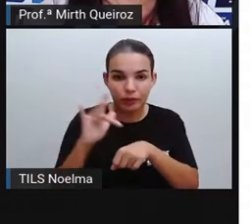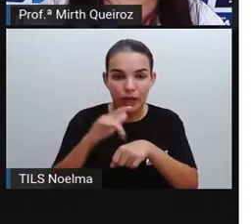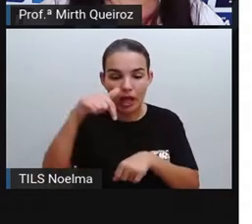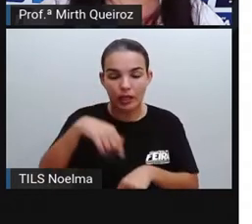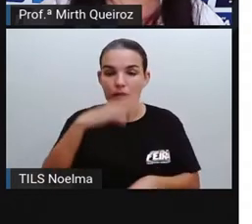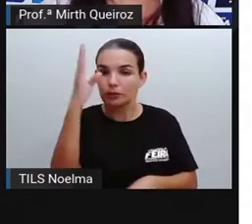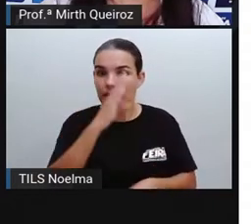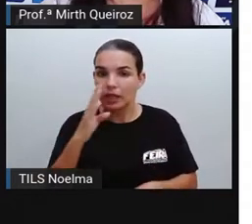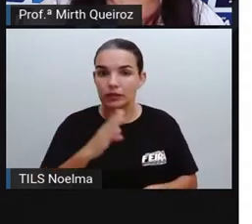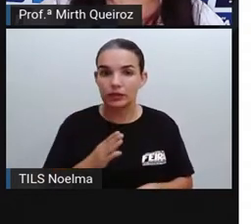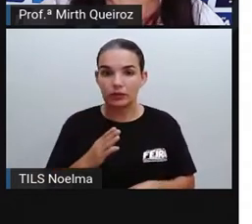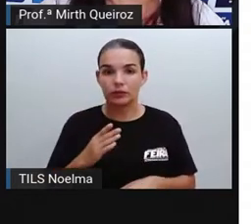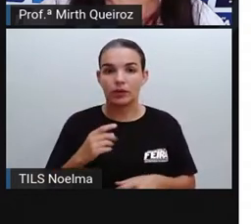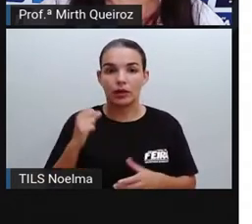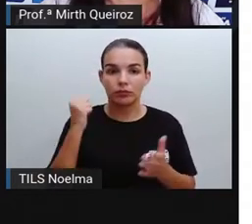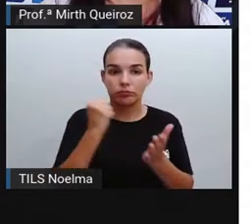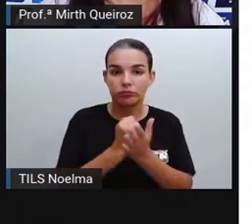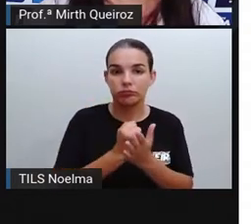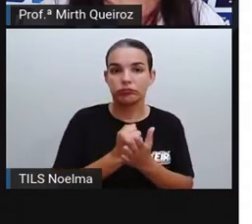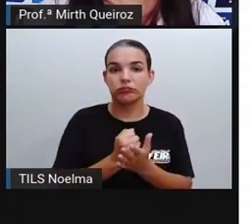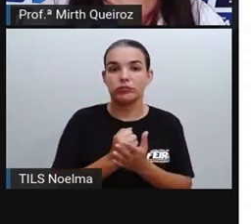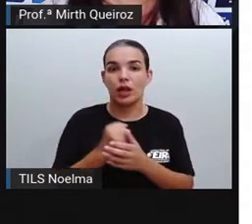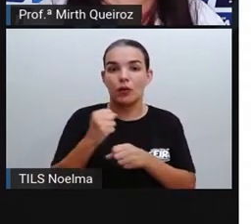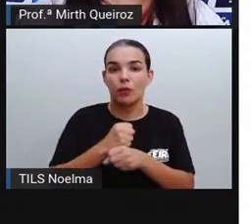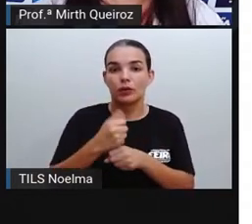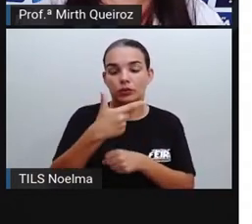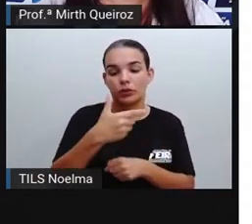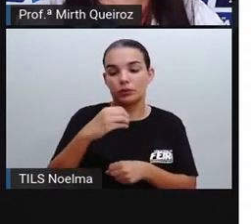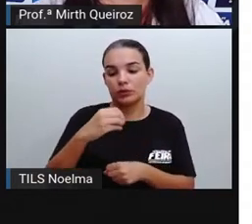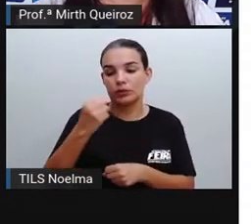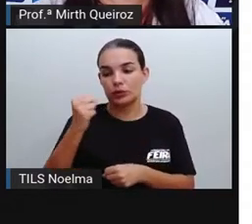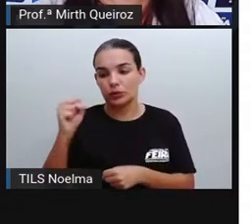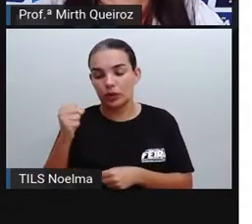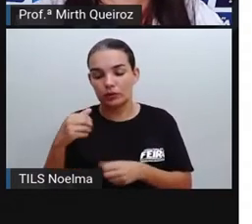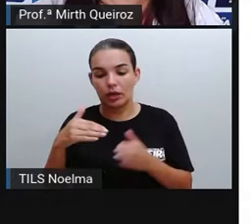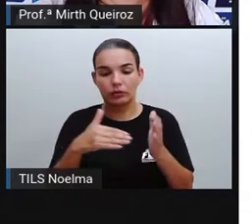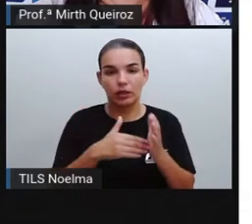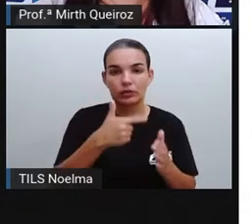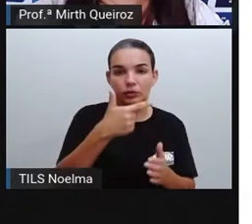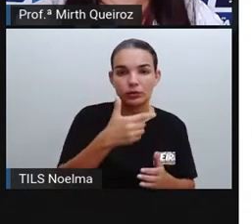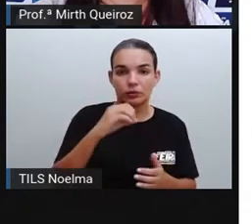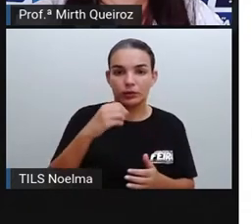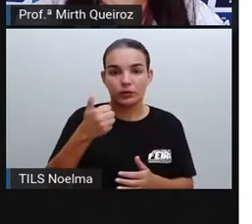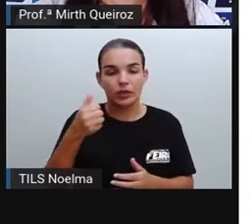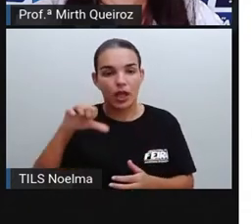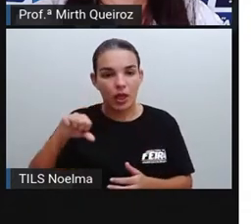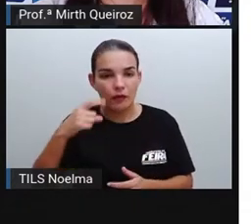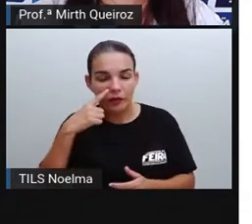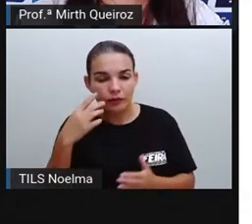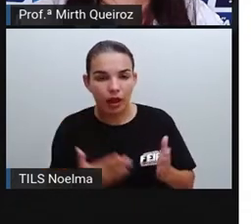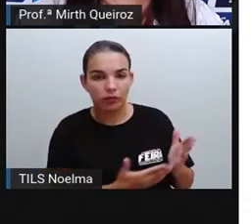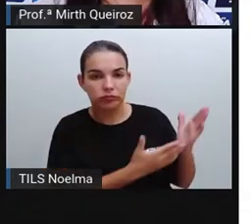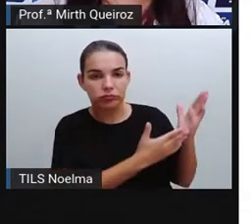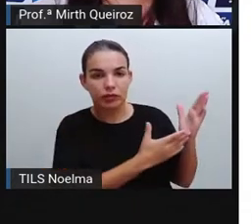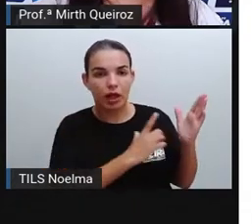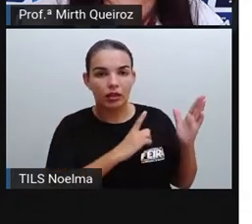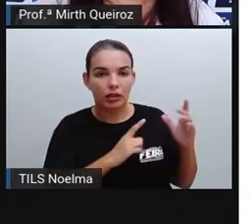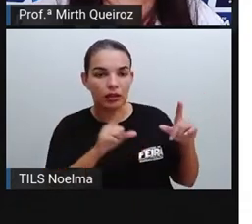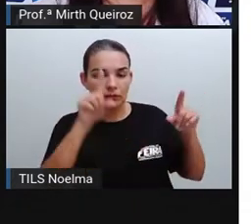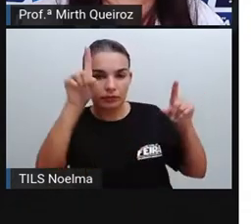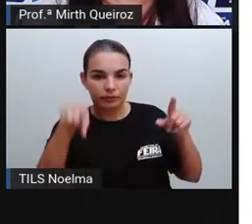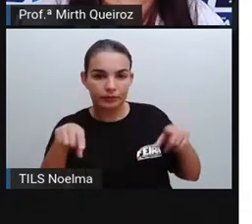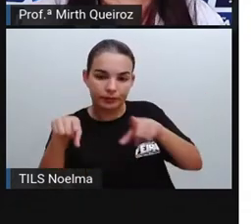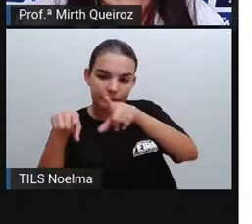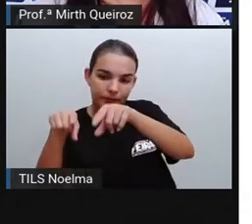para 2019. E aqui a gente tem um infográfico, que é a utilização do